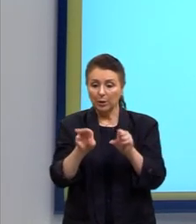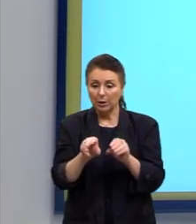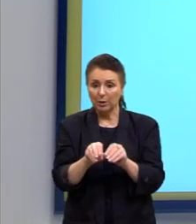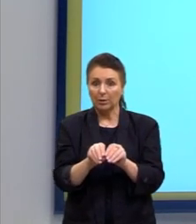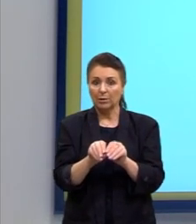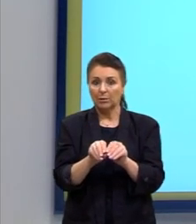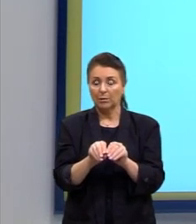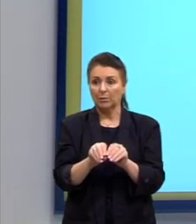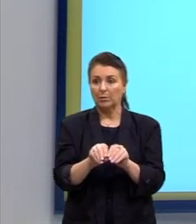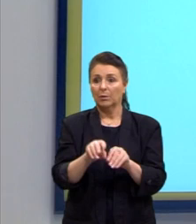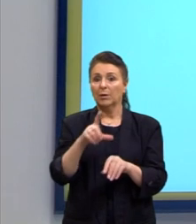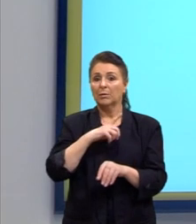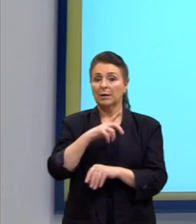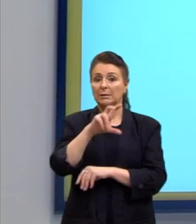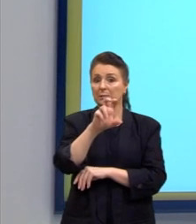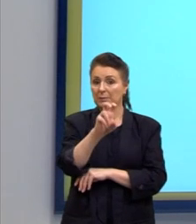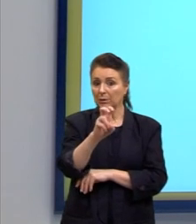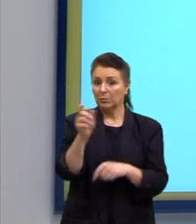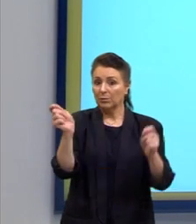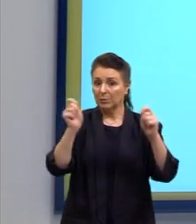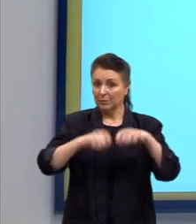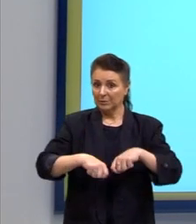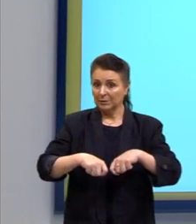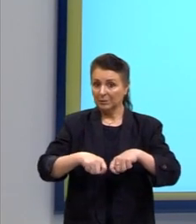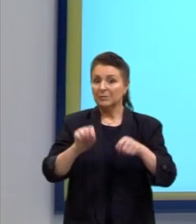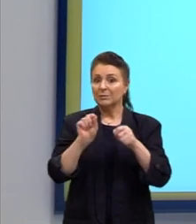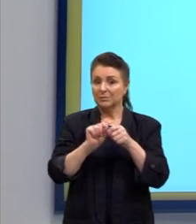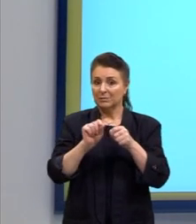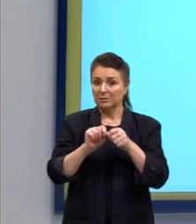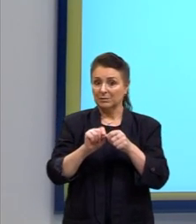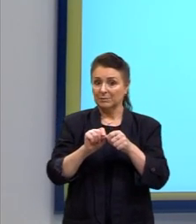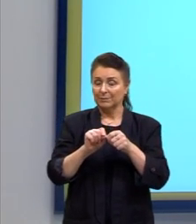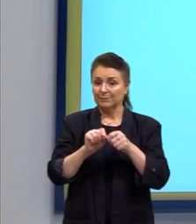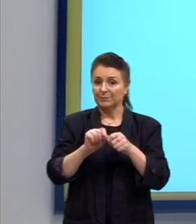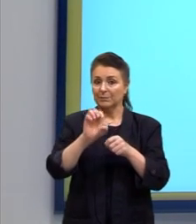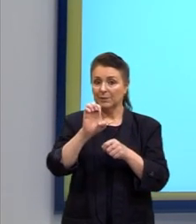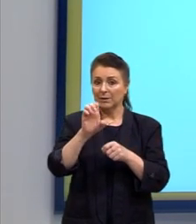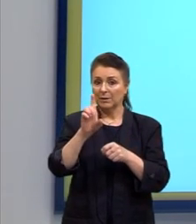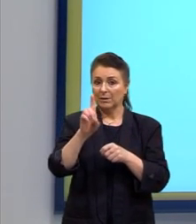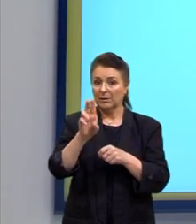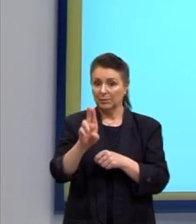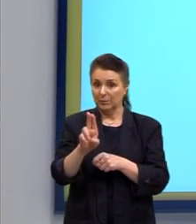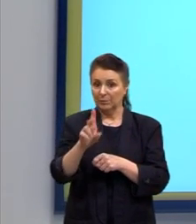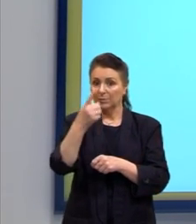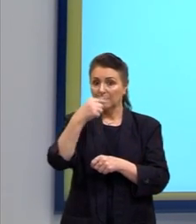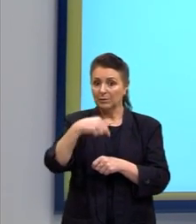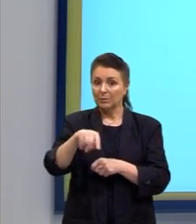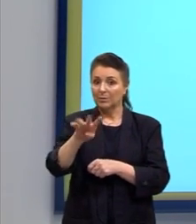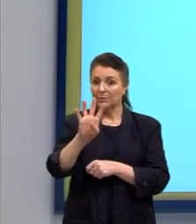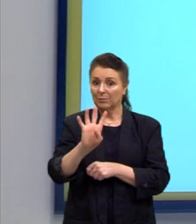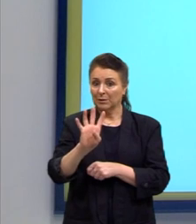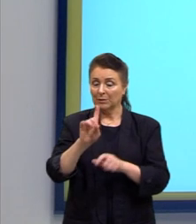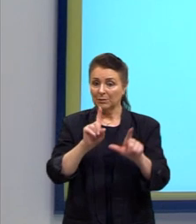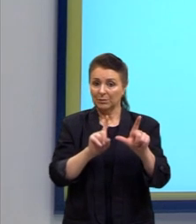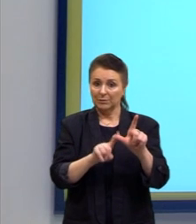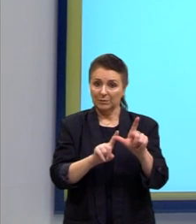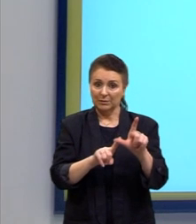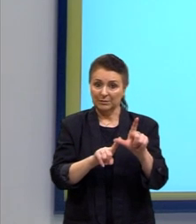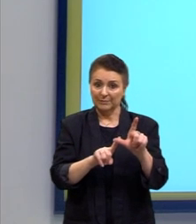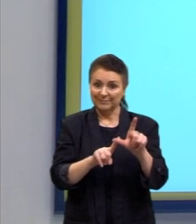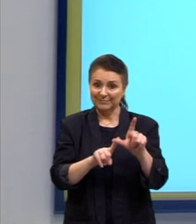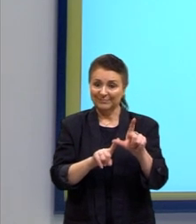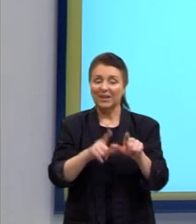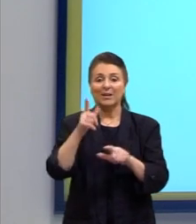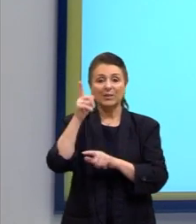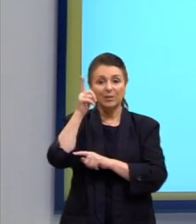ali cinco possibilidades apenas. EDU e as outras quatro letras. E aí nós